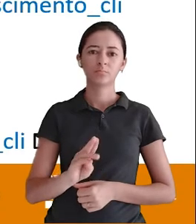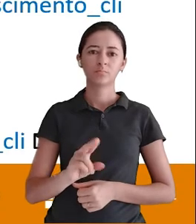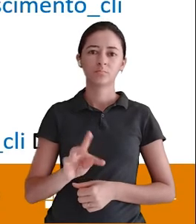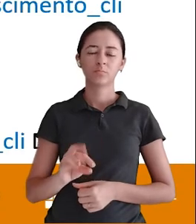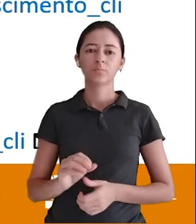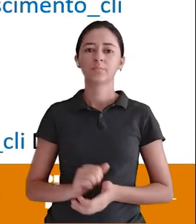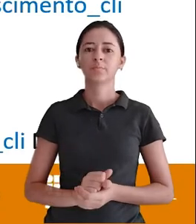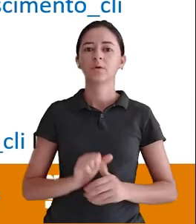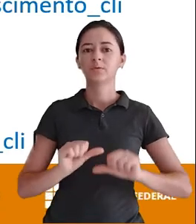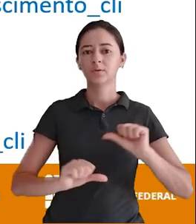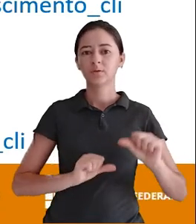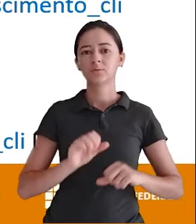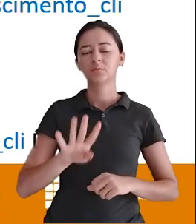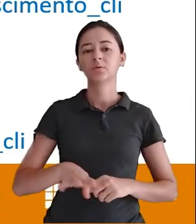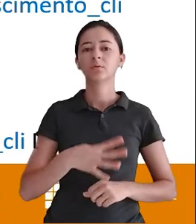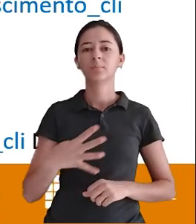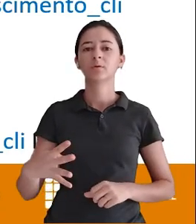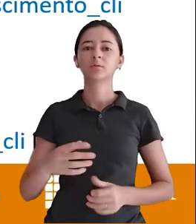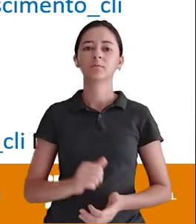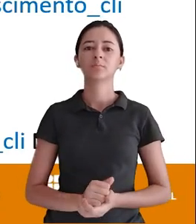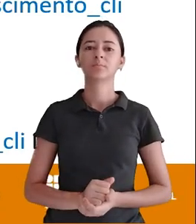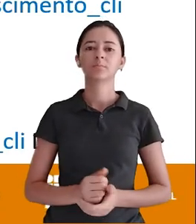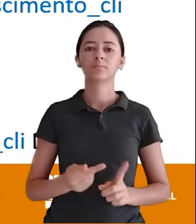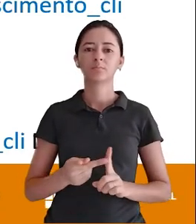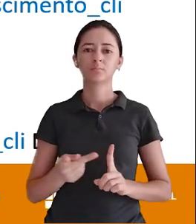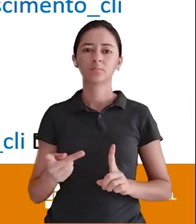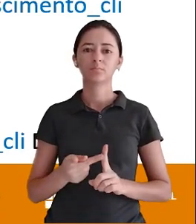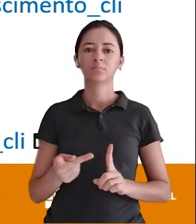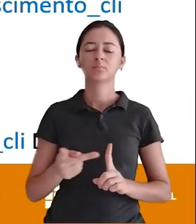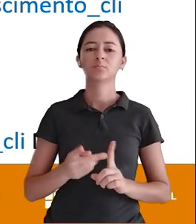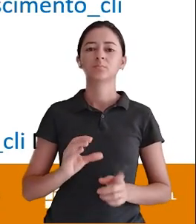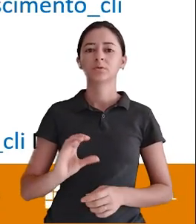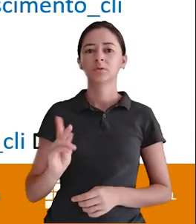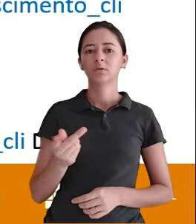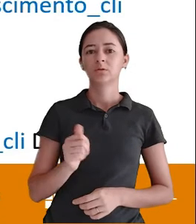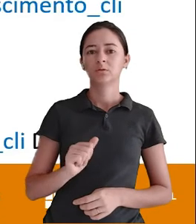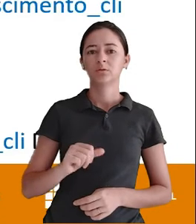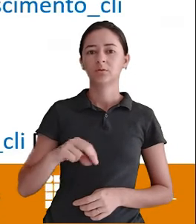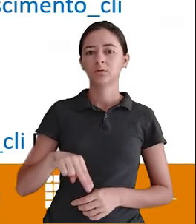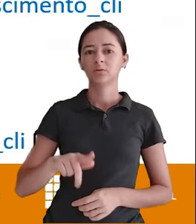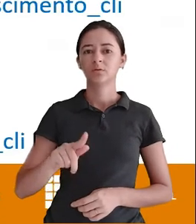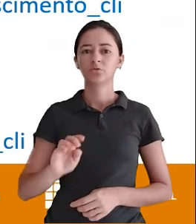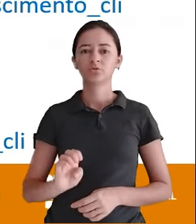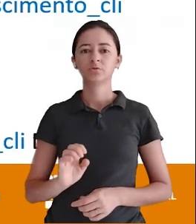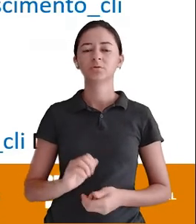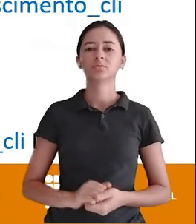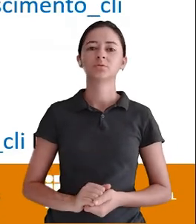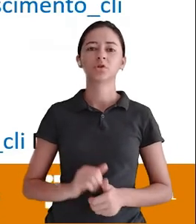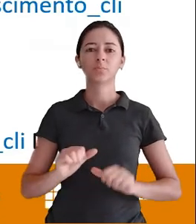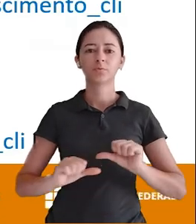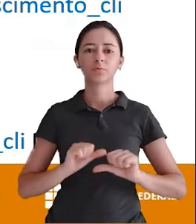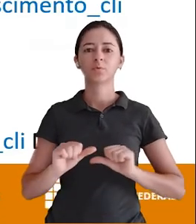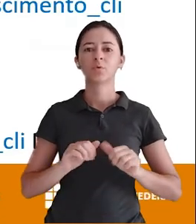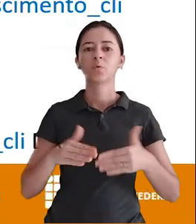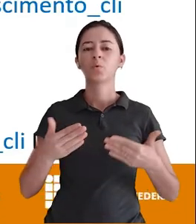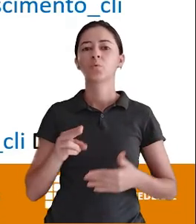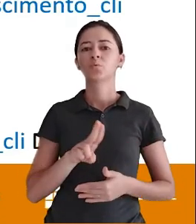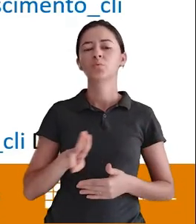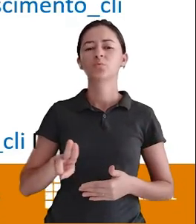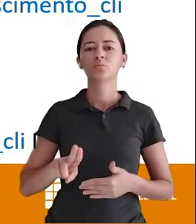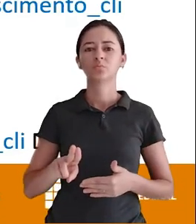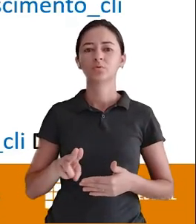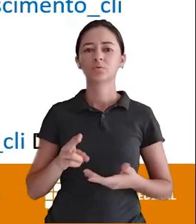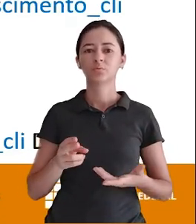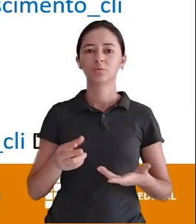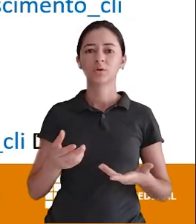table Cliente Change Aí eu vou mudar Qual é o atributo Atual Como é está o nome Do atributo agora